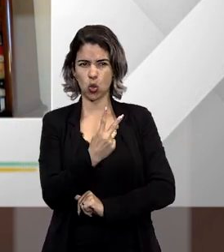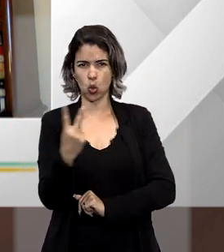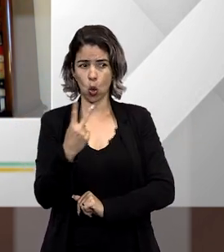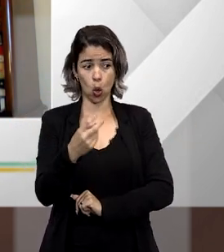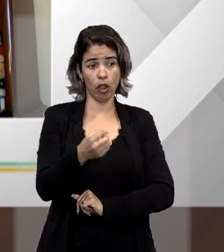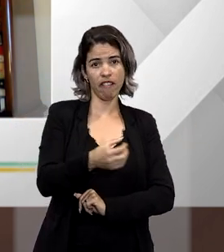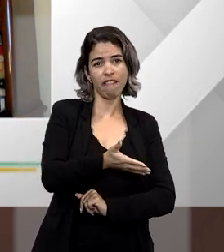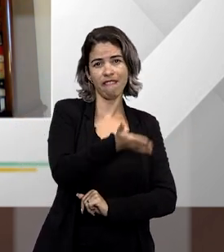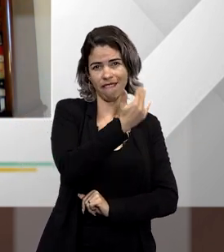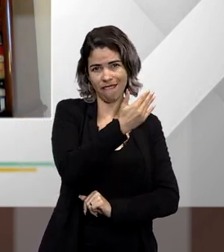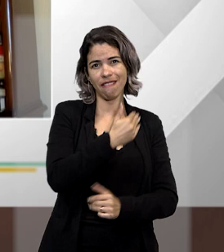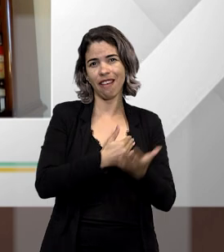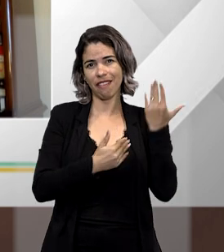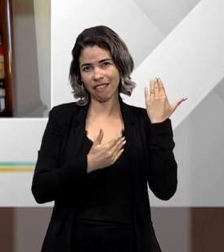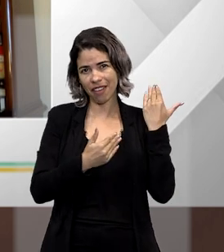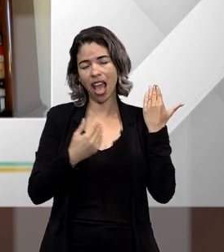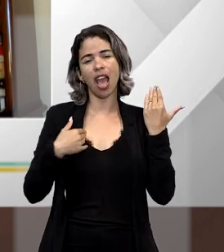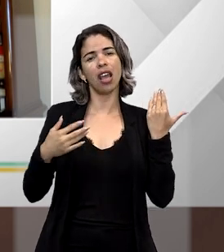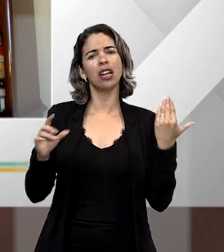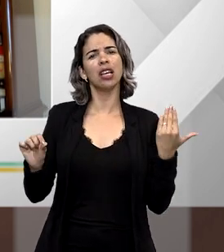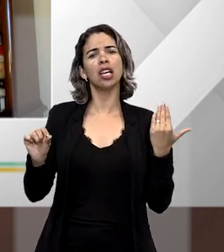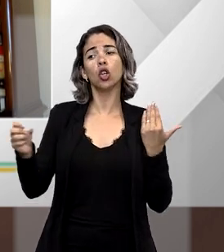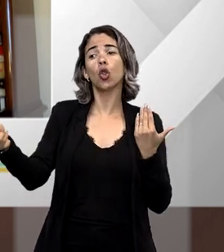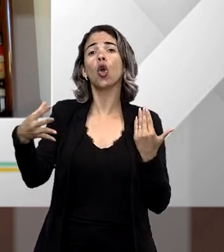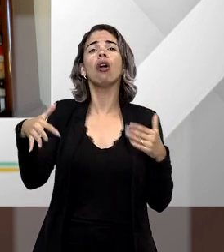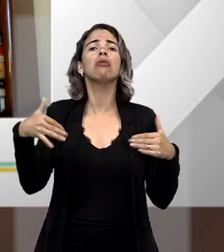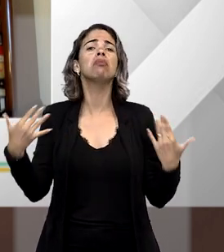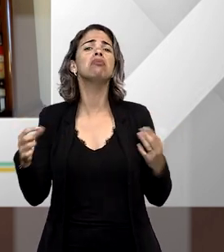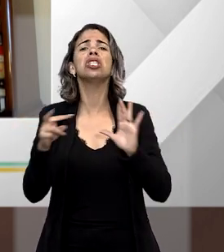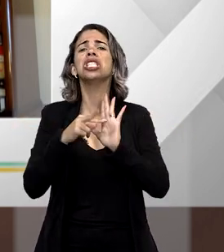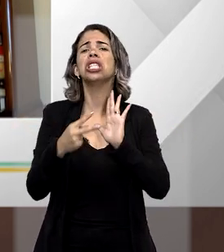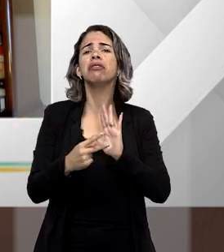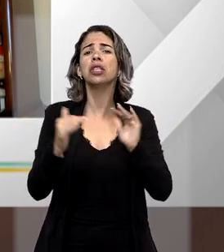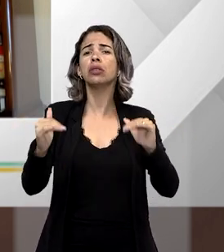De um modo geral, o que seria considerado soberania nacional?